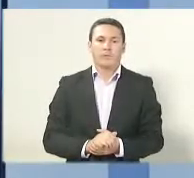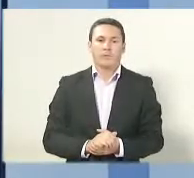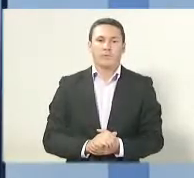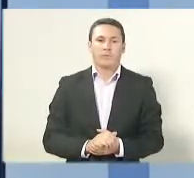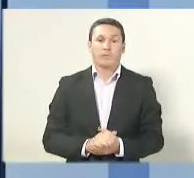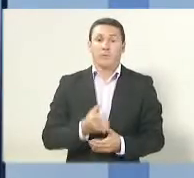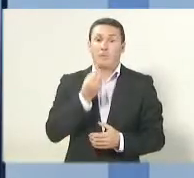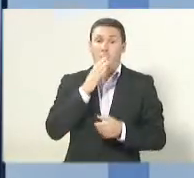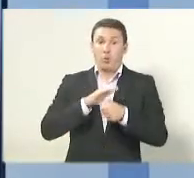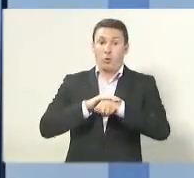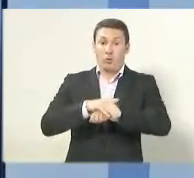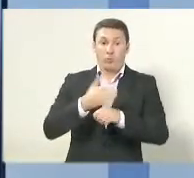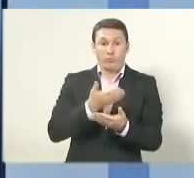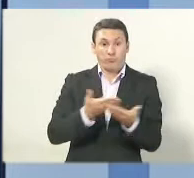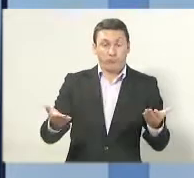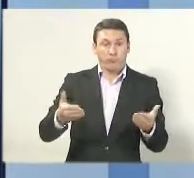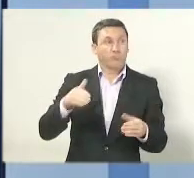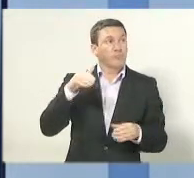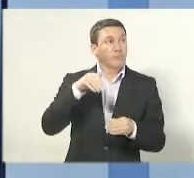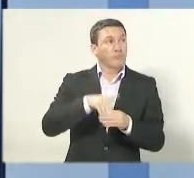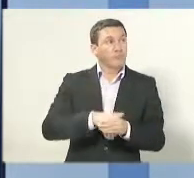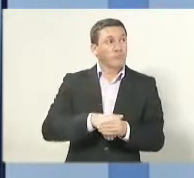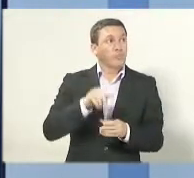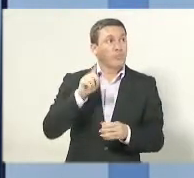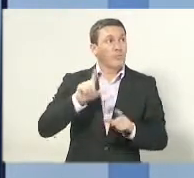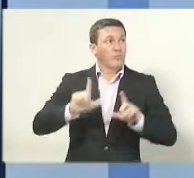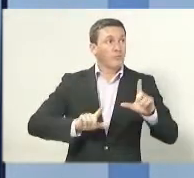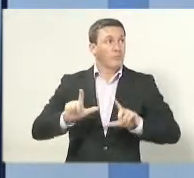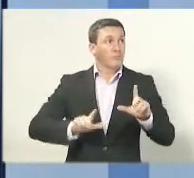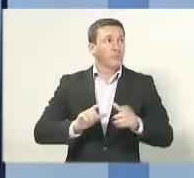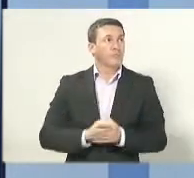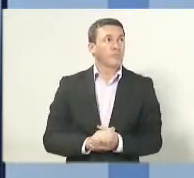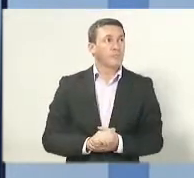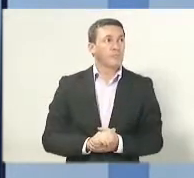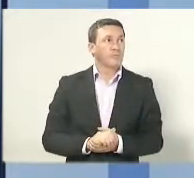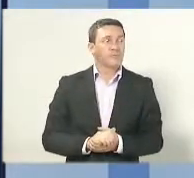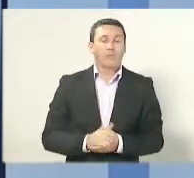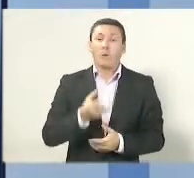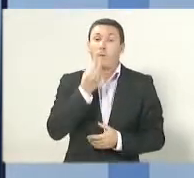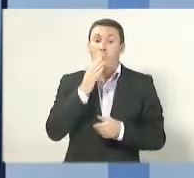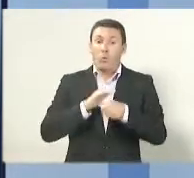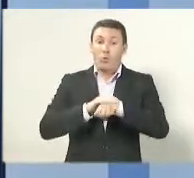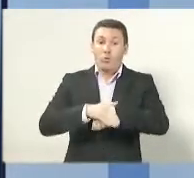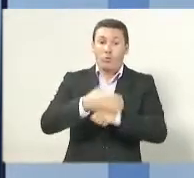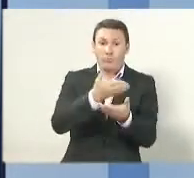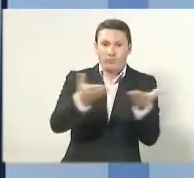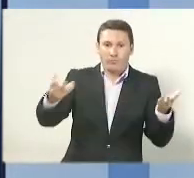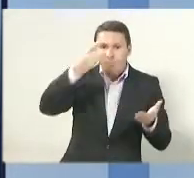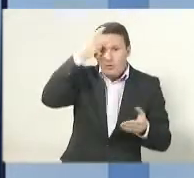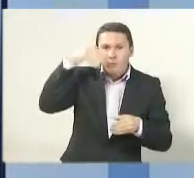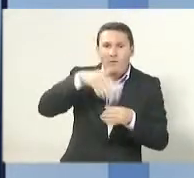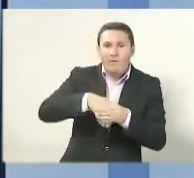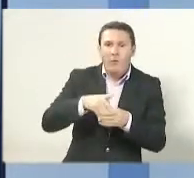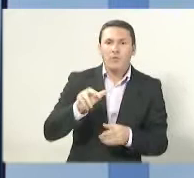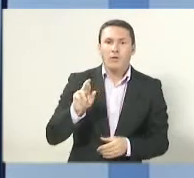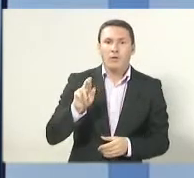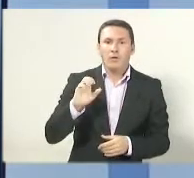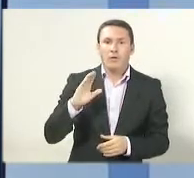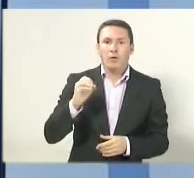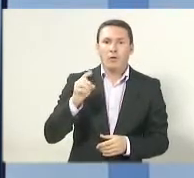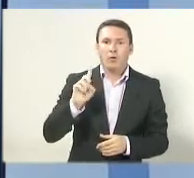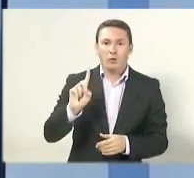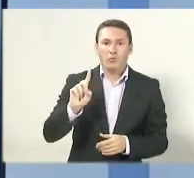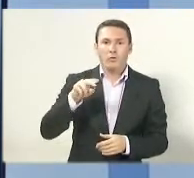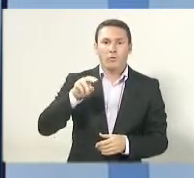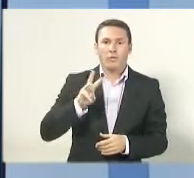Boa noite telespectadores da Record News e da TV Sim, ouvintes da Rádio Sim e internautas do portal